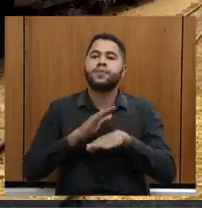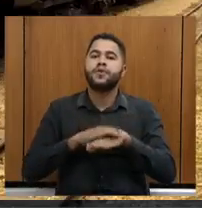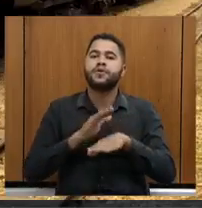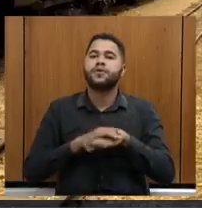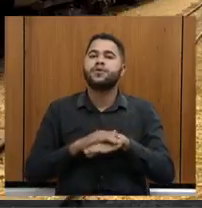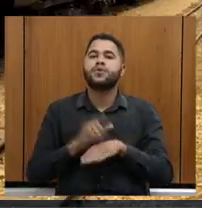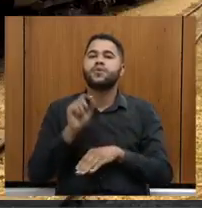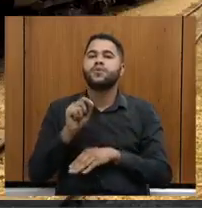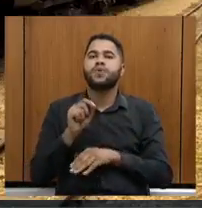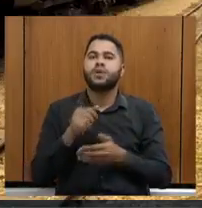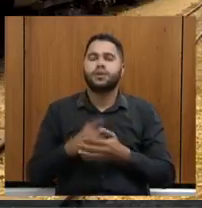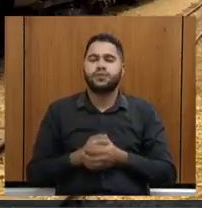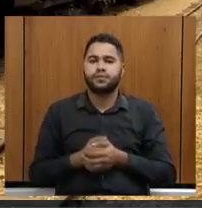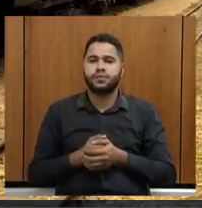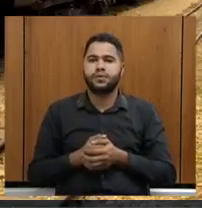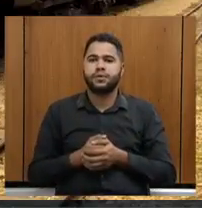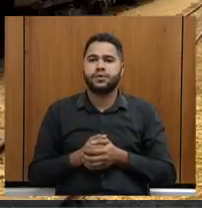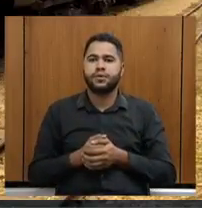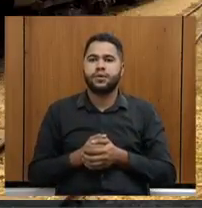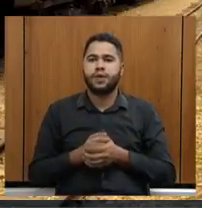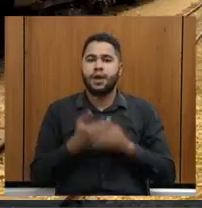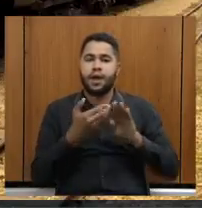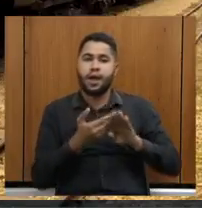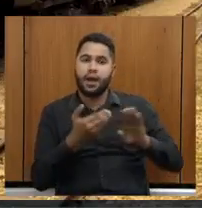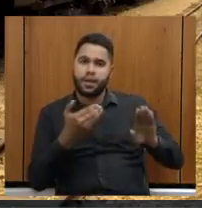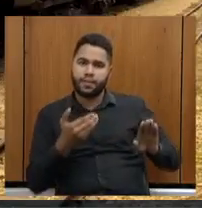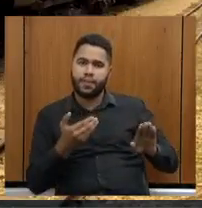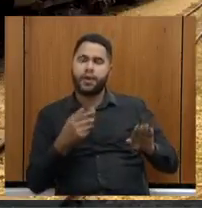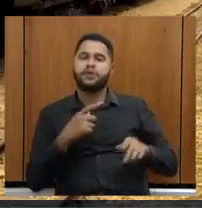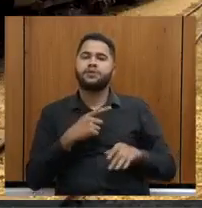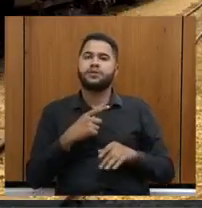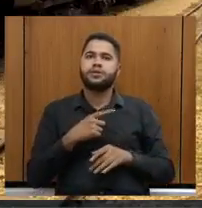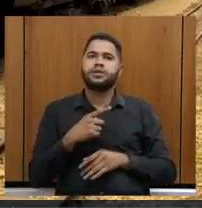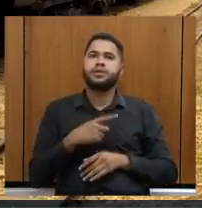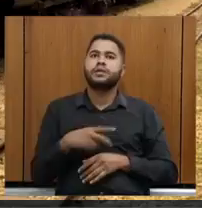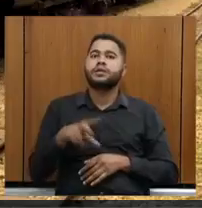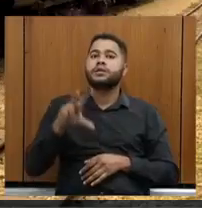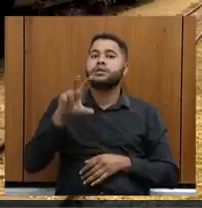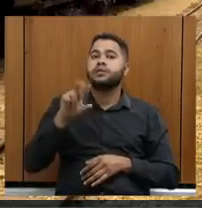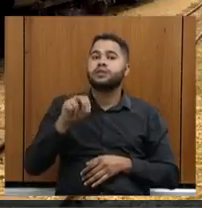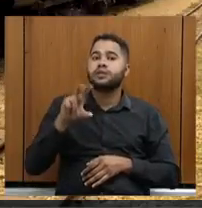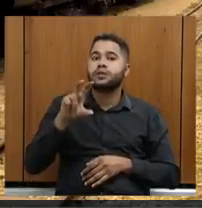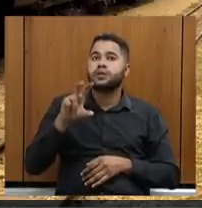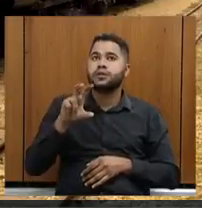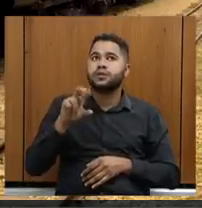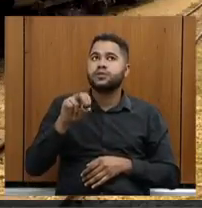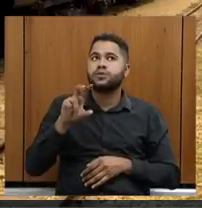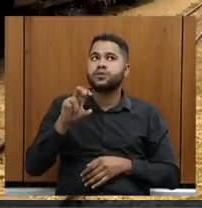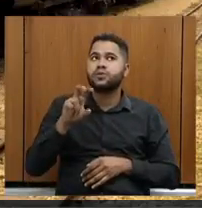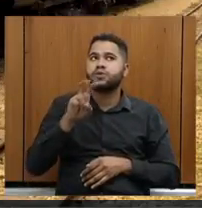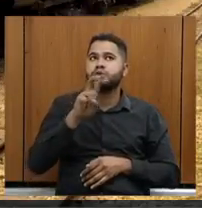um caso à parte. Nós tivemos 54